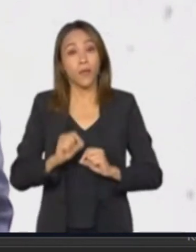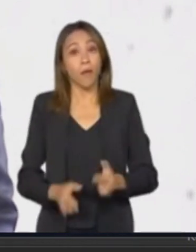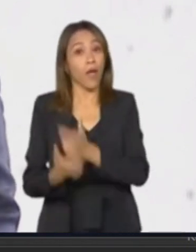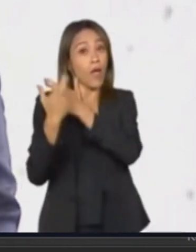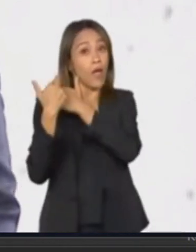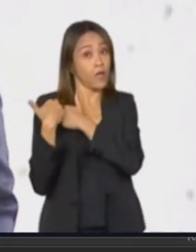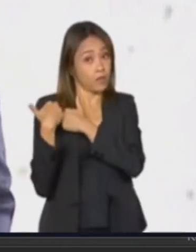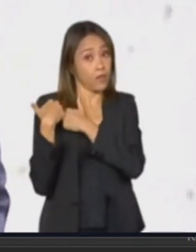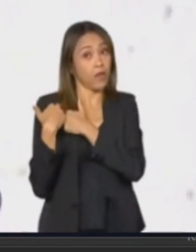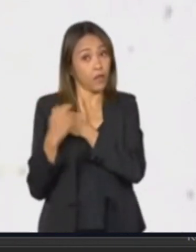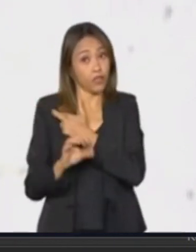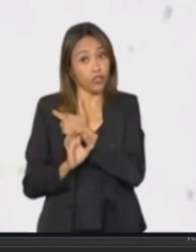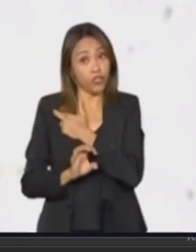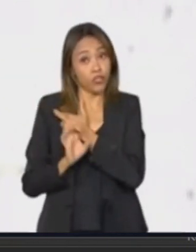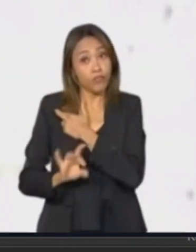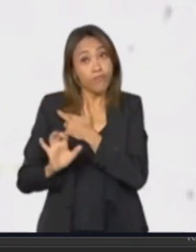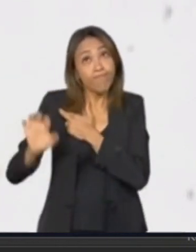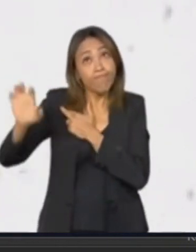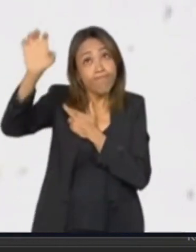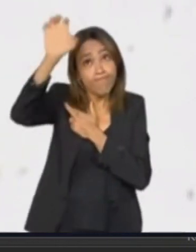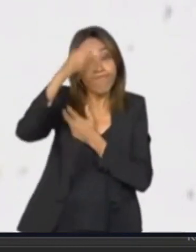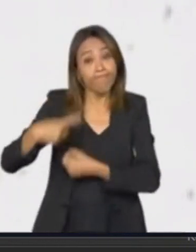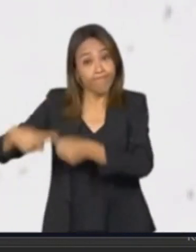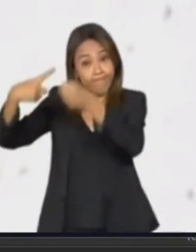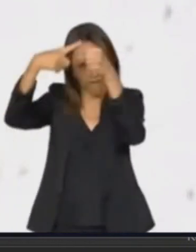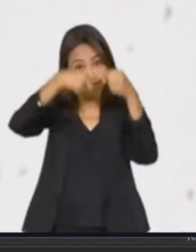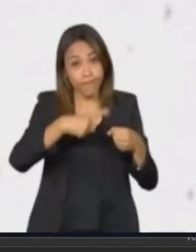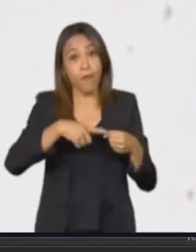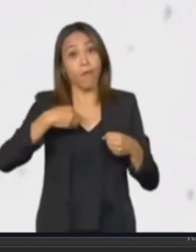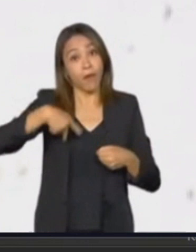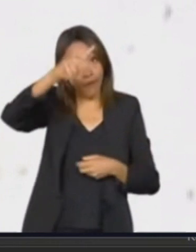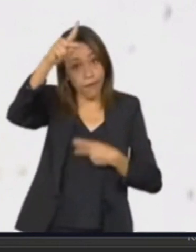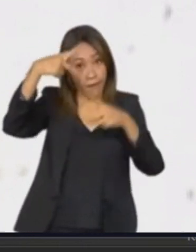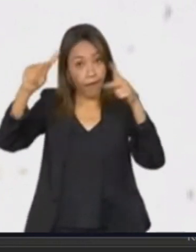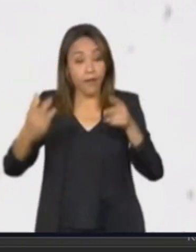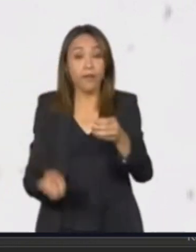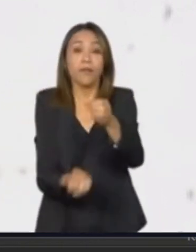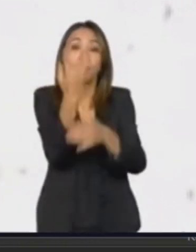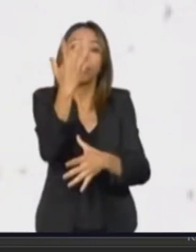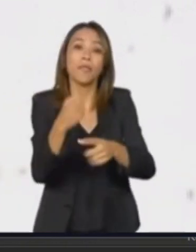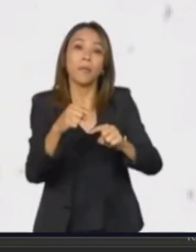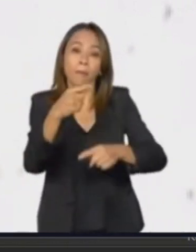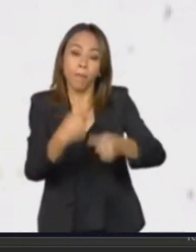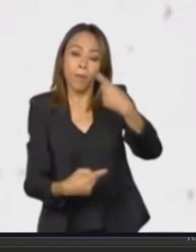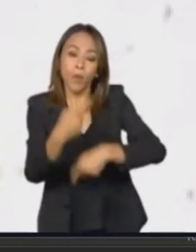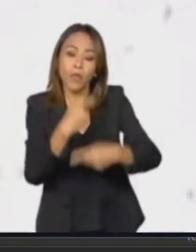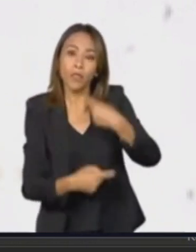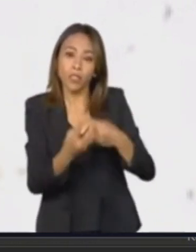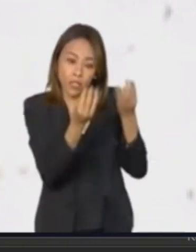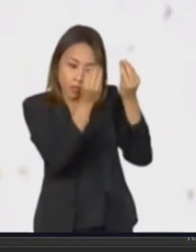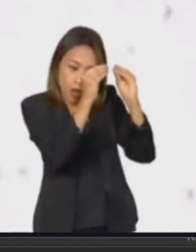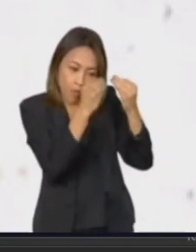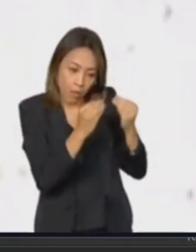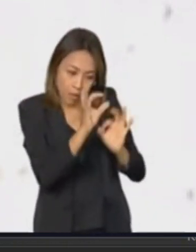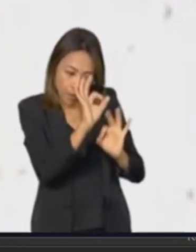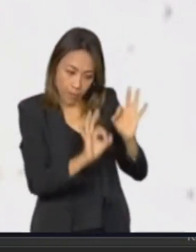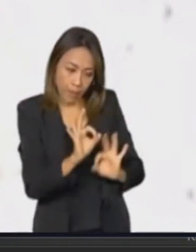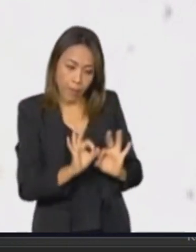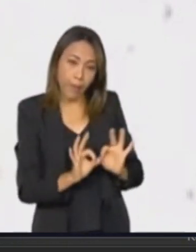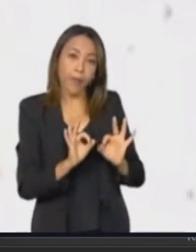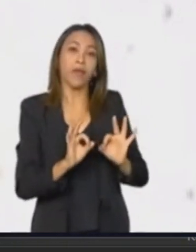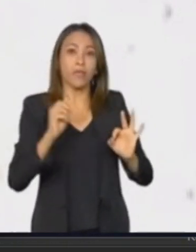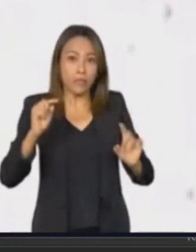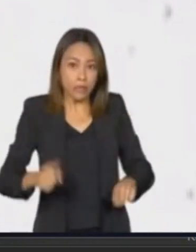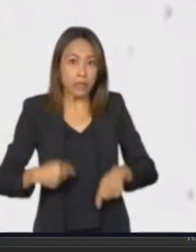federativos na construção de políticas intersetoriais e interinstitucionais, que nos desafiam a oferecer